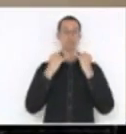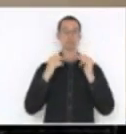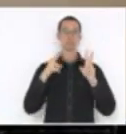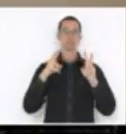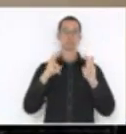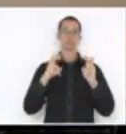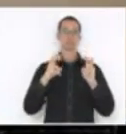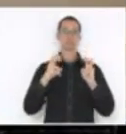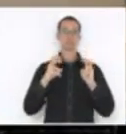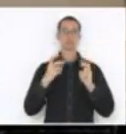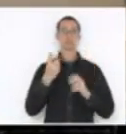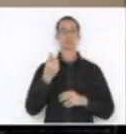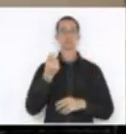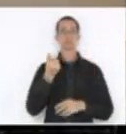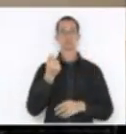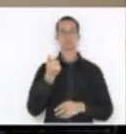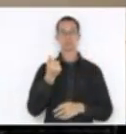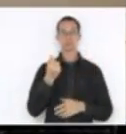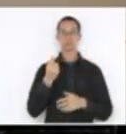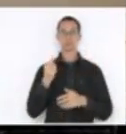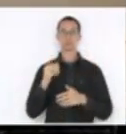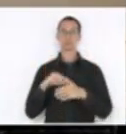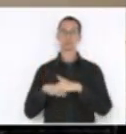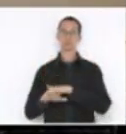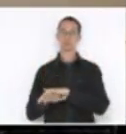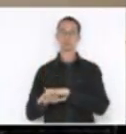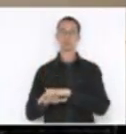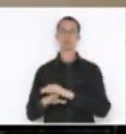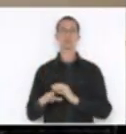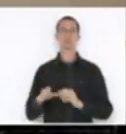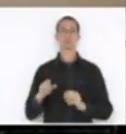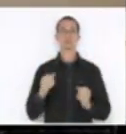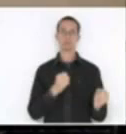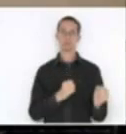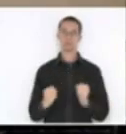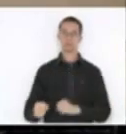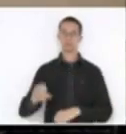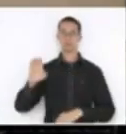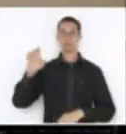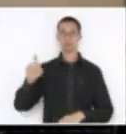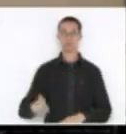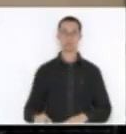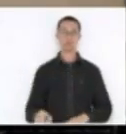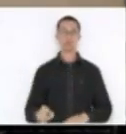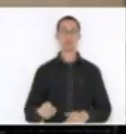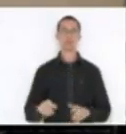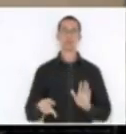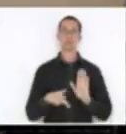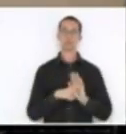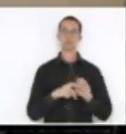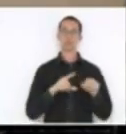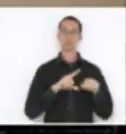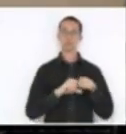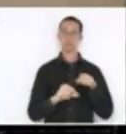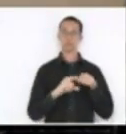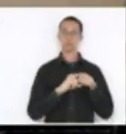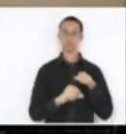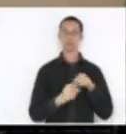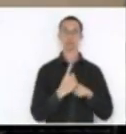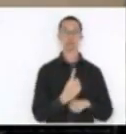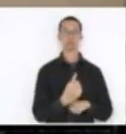aos fundos compreendidos pelo Executivo Estadual descritos pelos artigos 120,